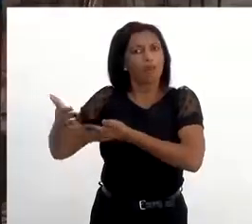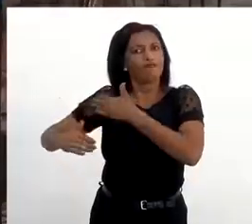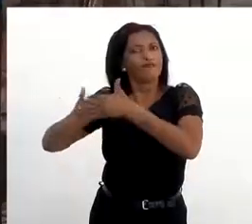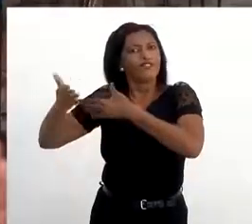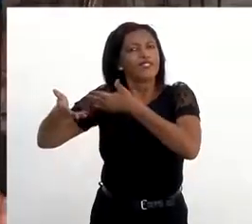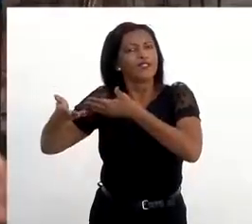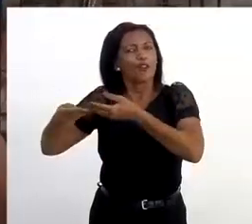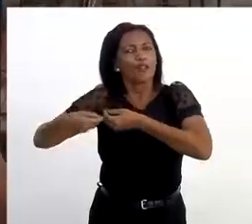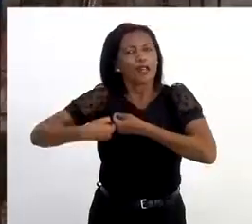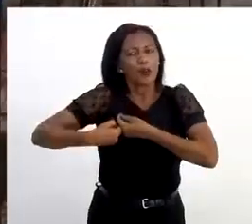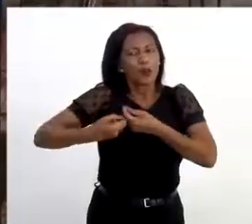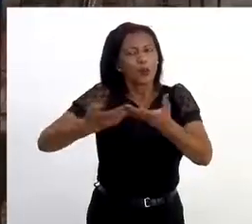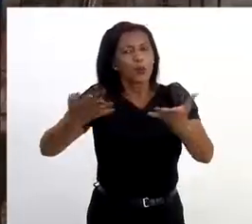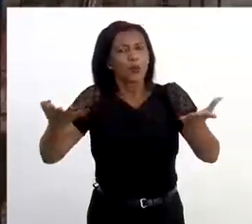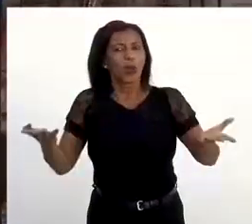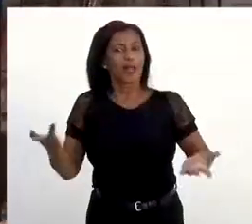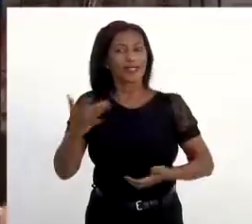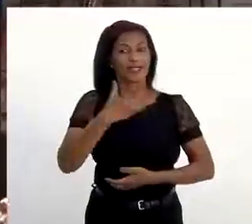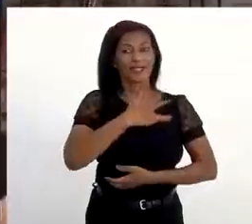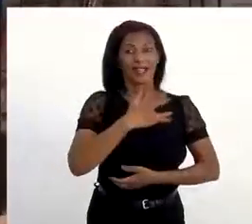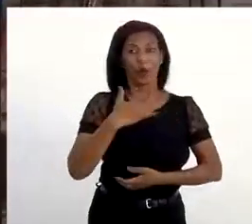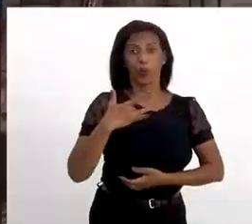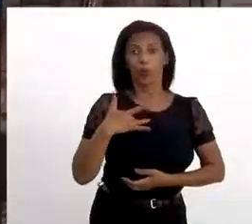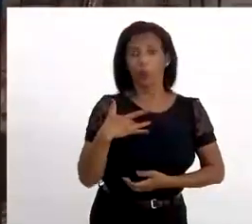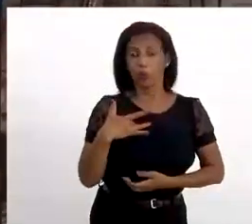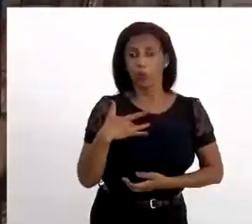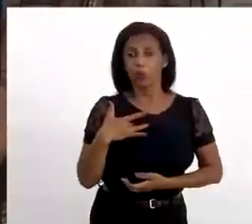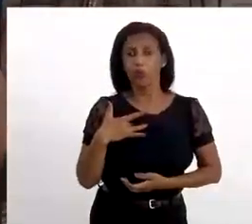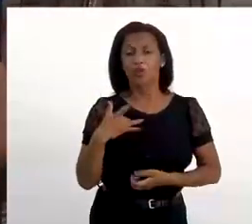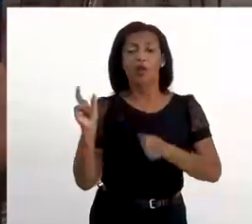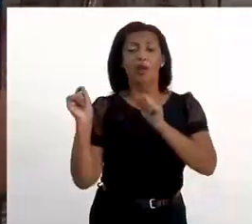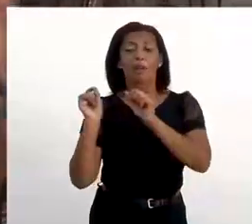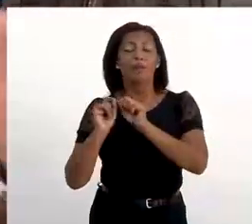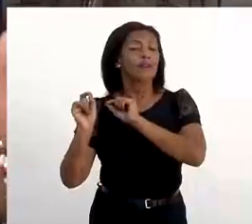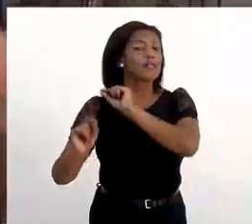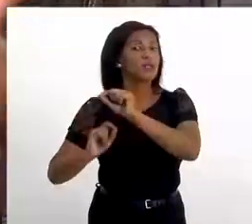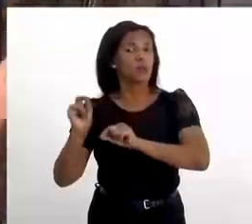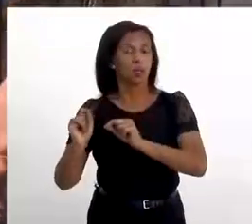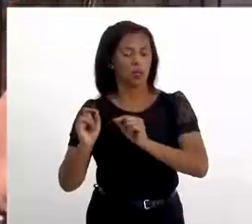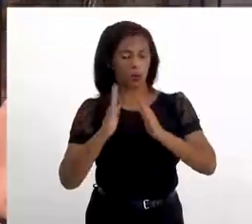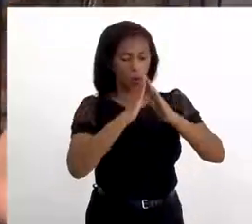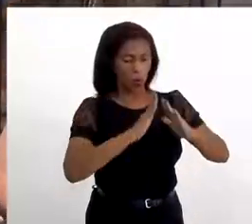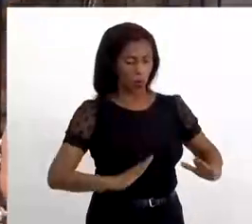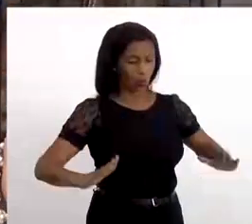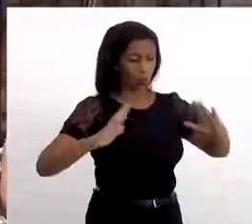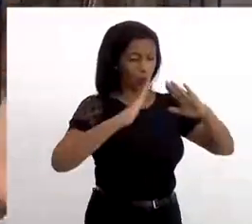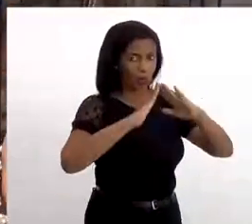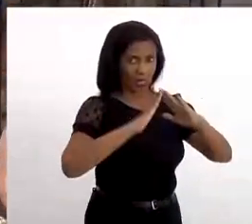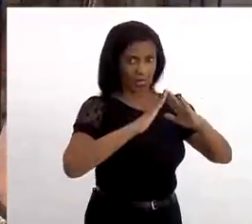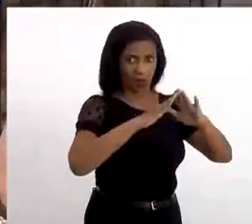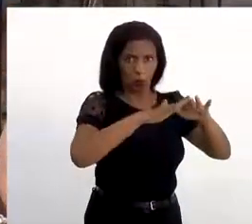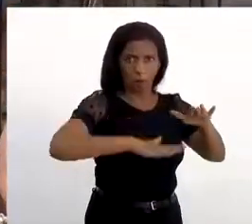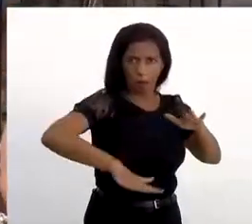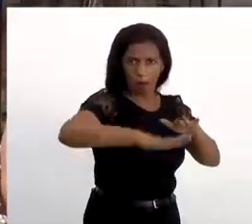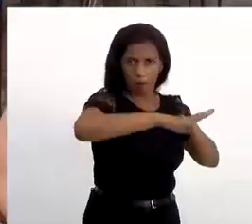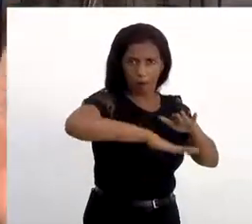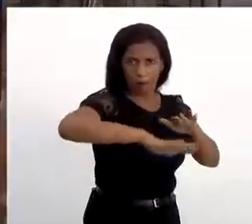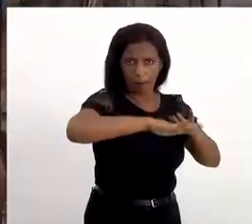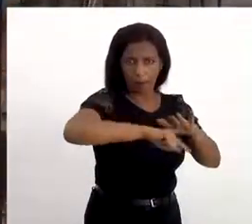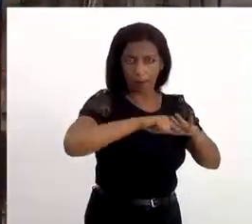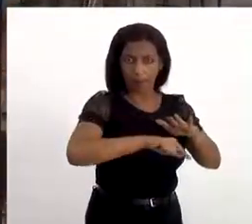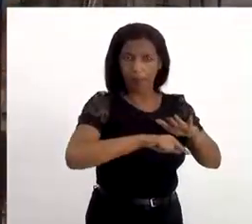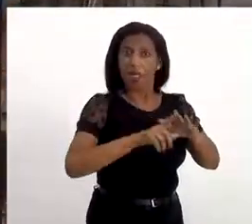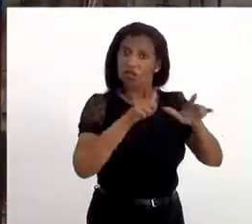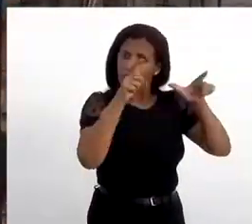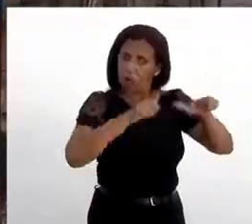Ela é criada justamente para fazer aquilo que o terreiro já faz. O terreiro é o espaço de promoção da saúde. Nós